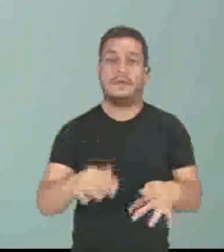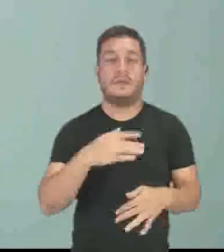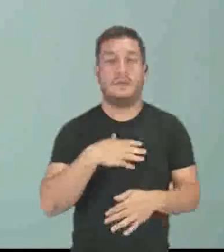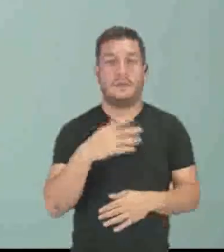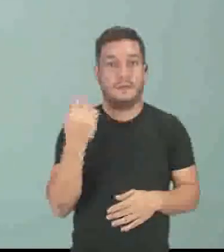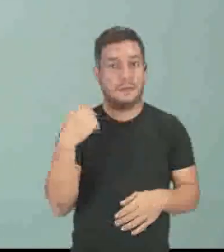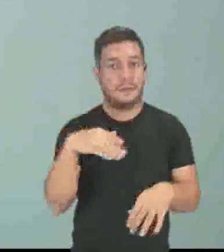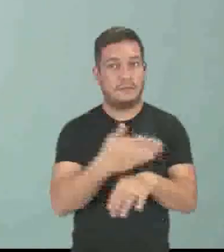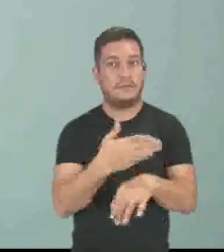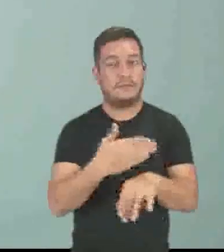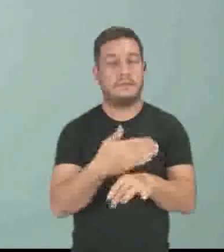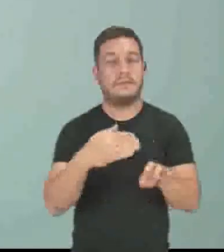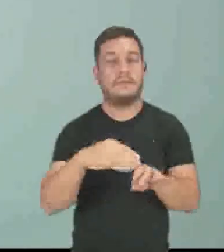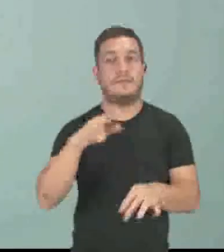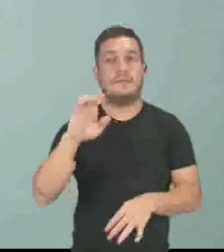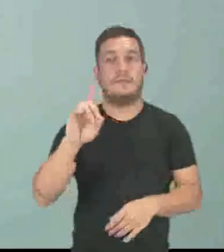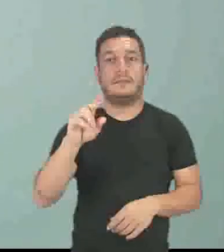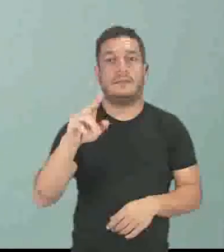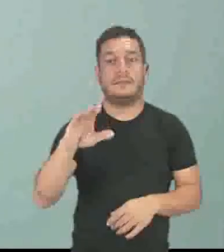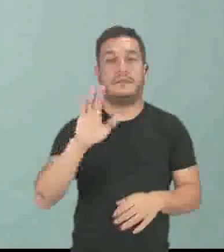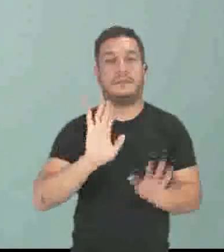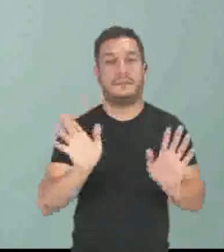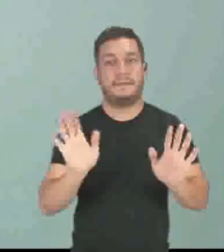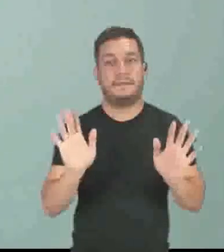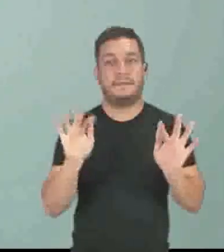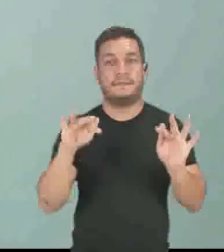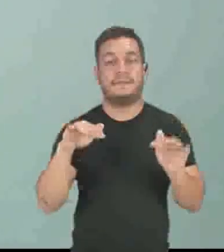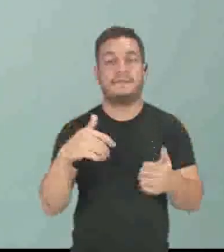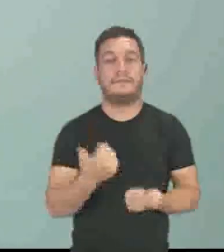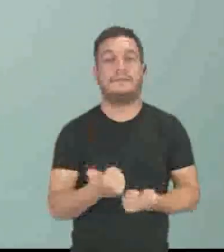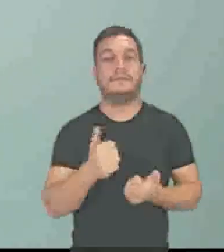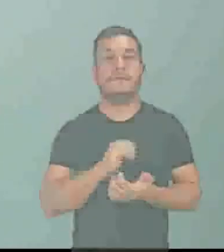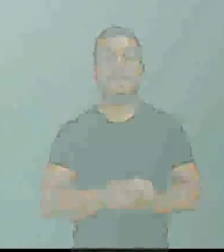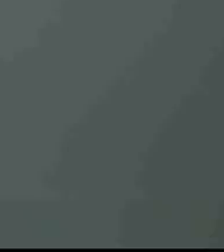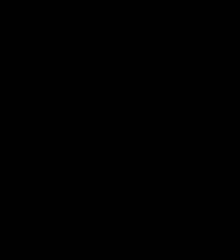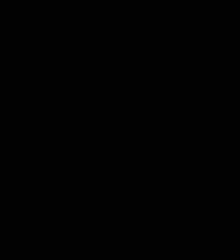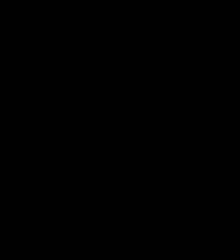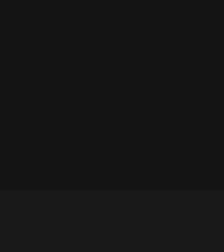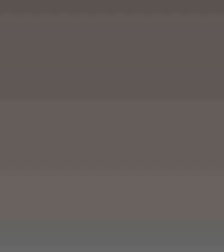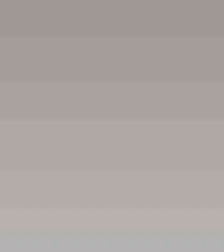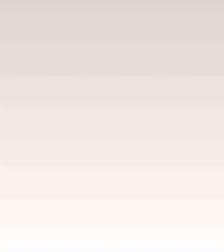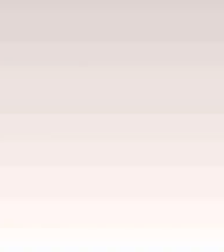Não deixe de acessar a plataforma Eduque. Até a próxima aula. Tchau, tchau.